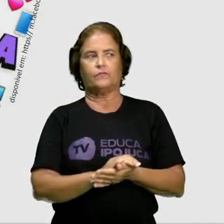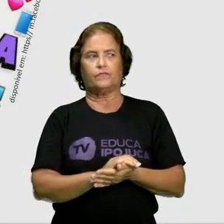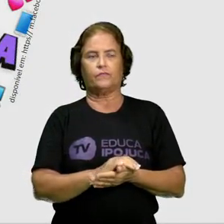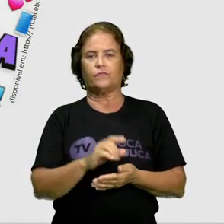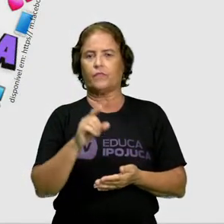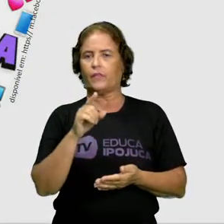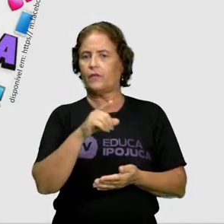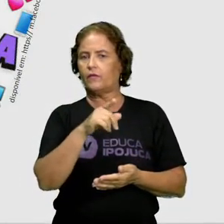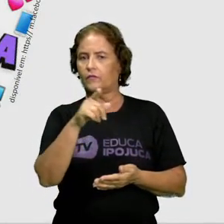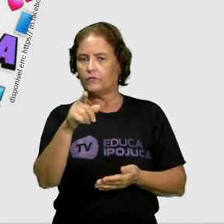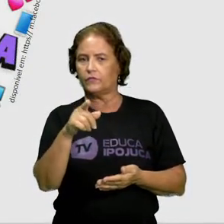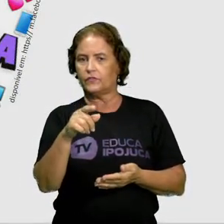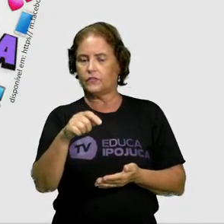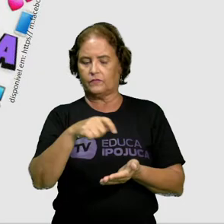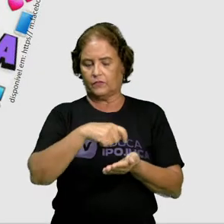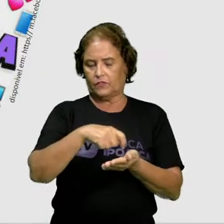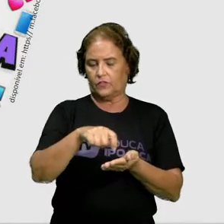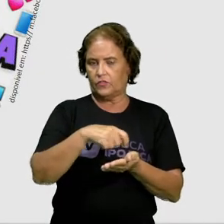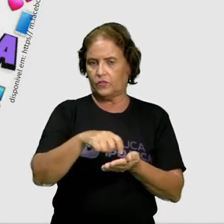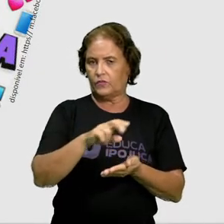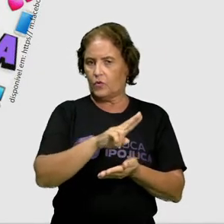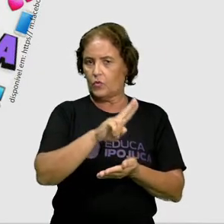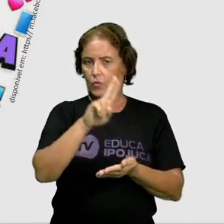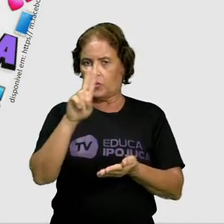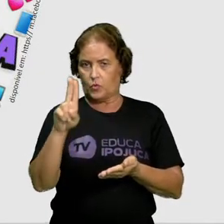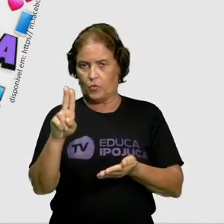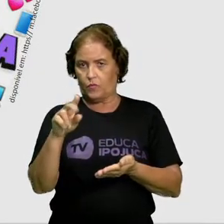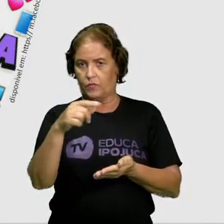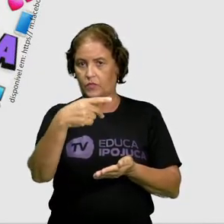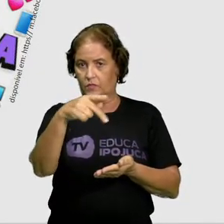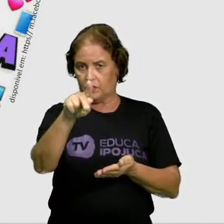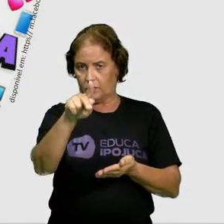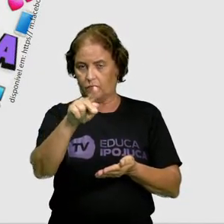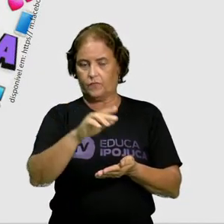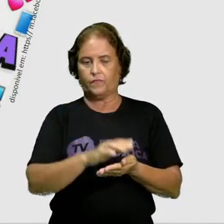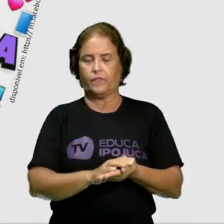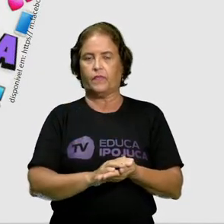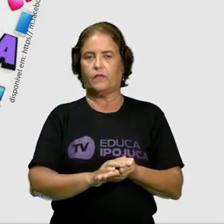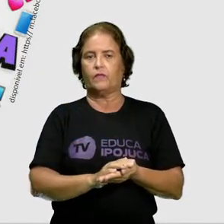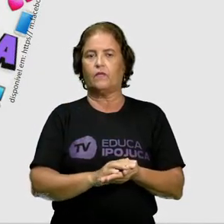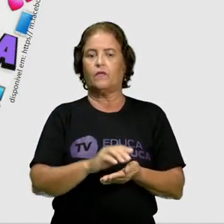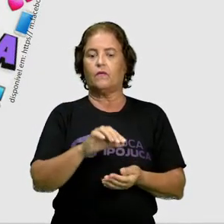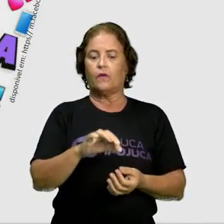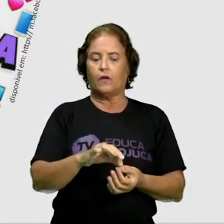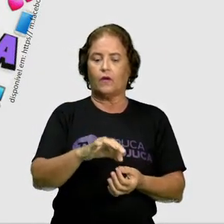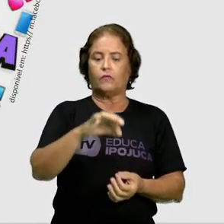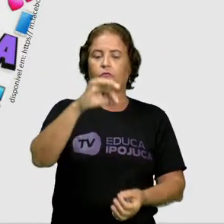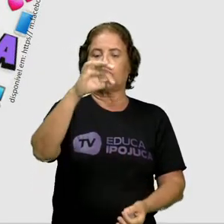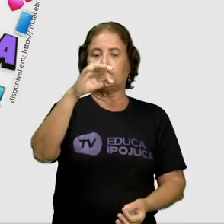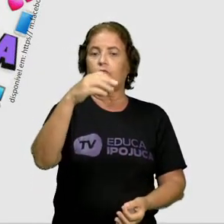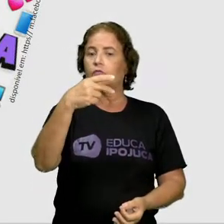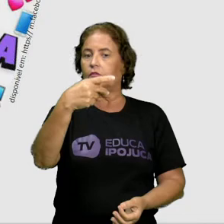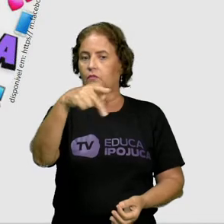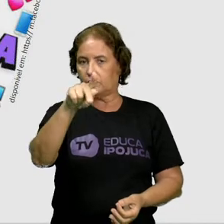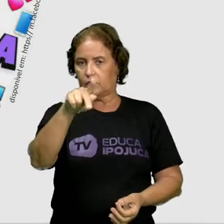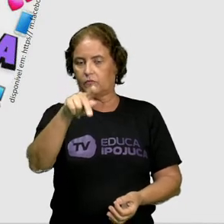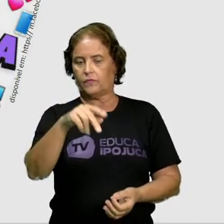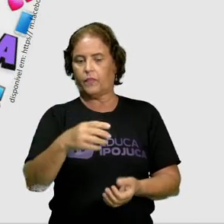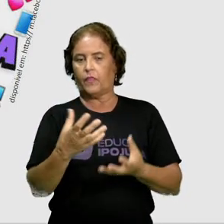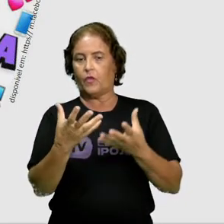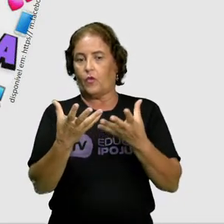você irá escrever o seu nome, certo? A sua altura, o seu peso,